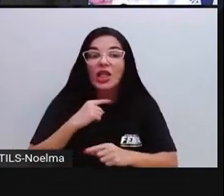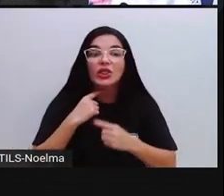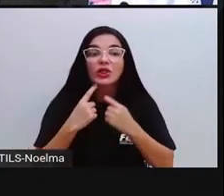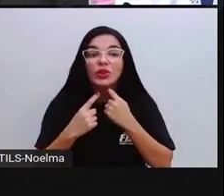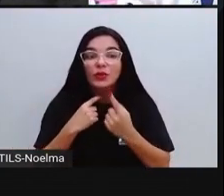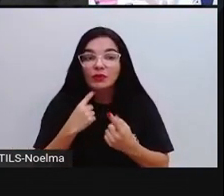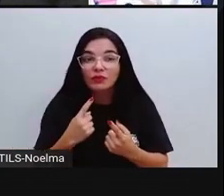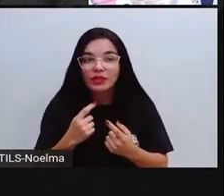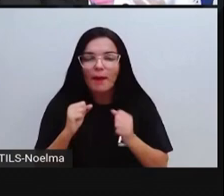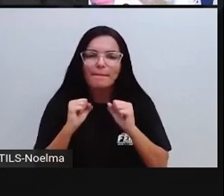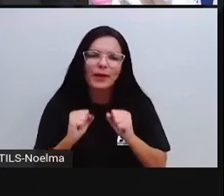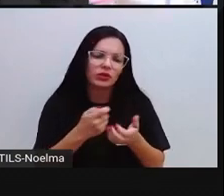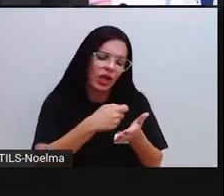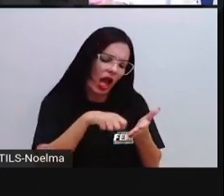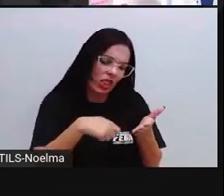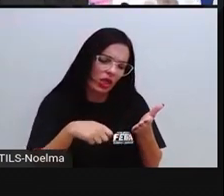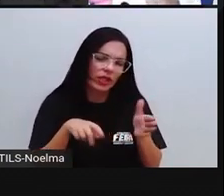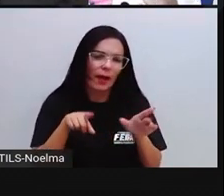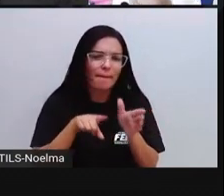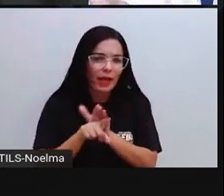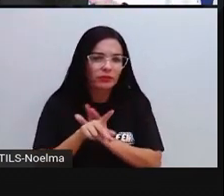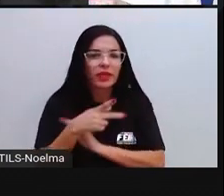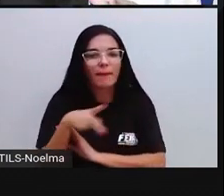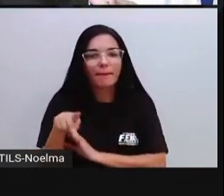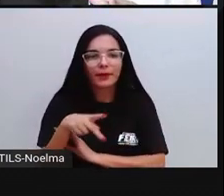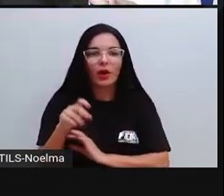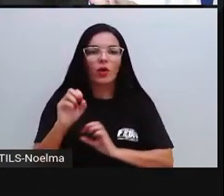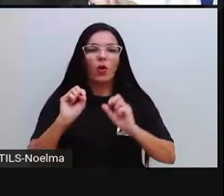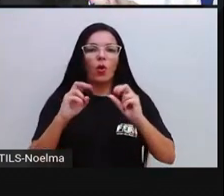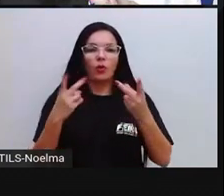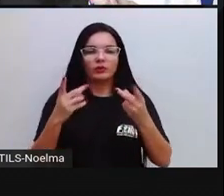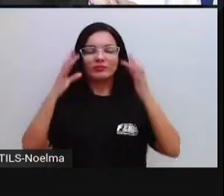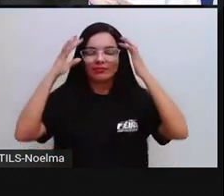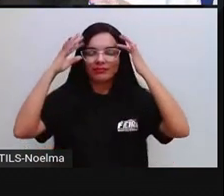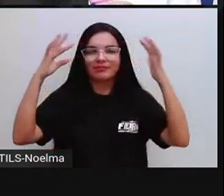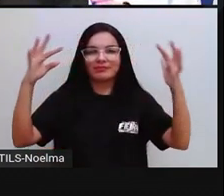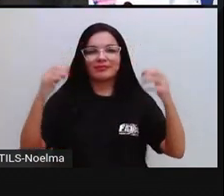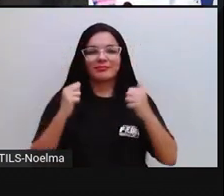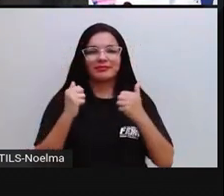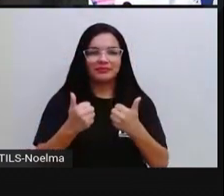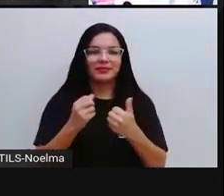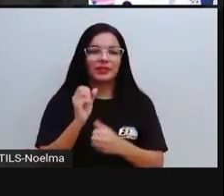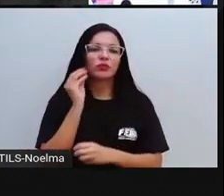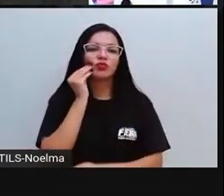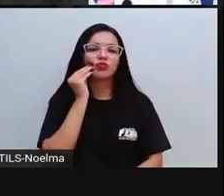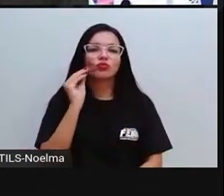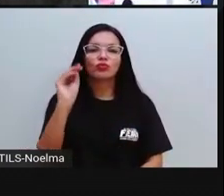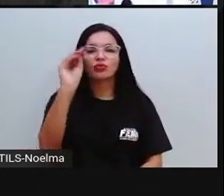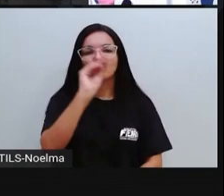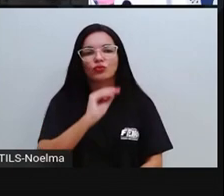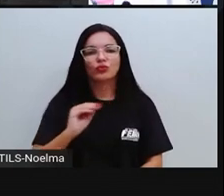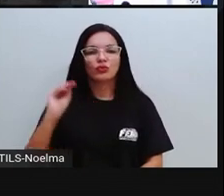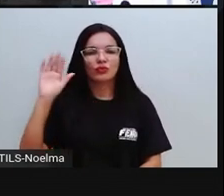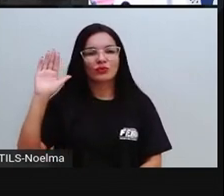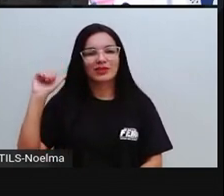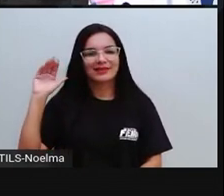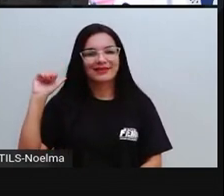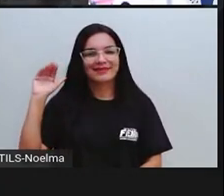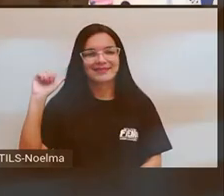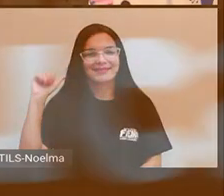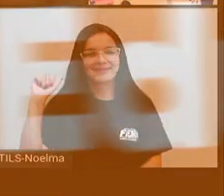ainda, anotar, perguntar a Pro e trocar ideias com os colegas, tá bom? Beijo, segundo ano. Tchau, tchau.